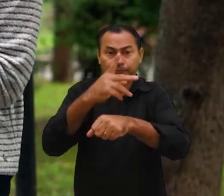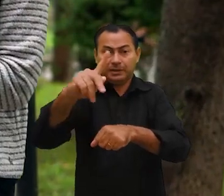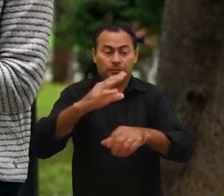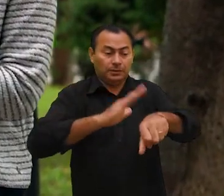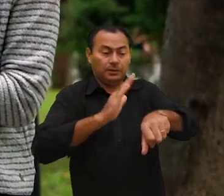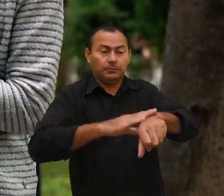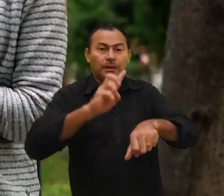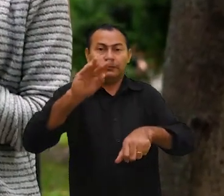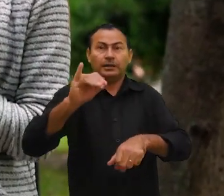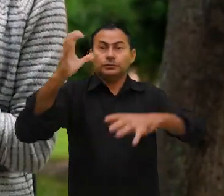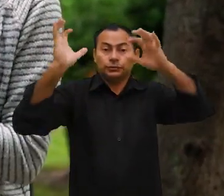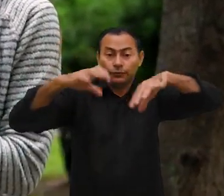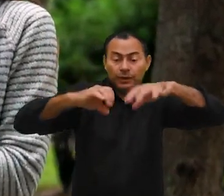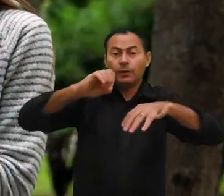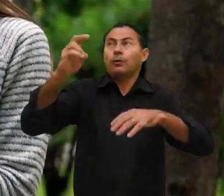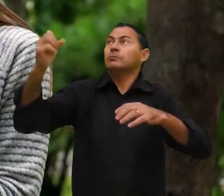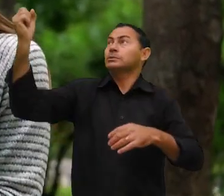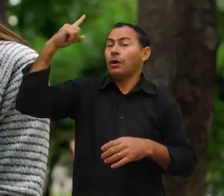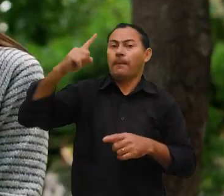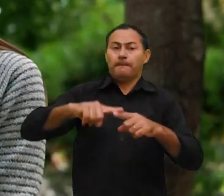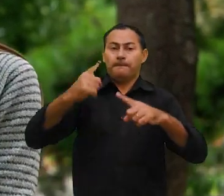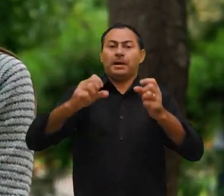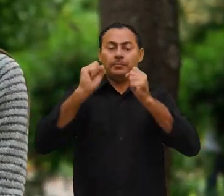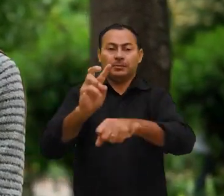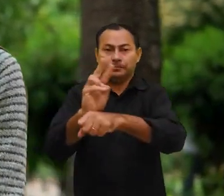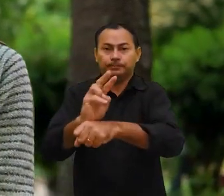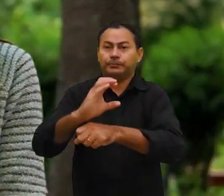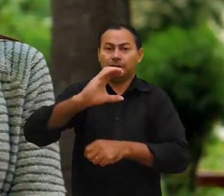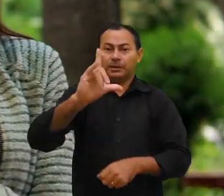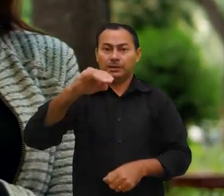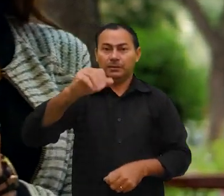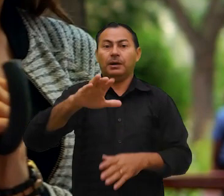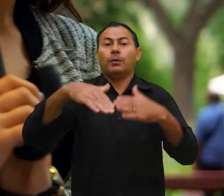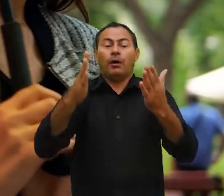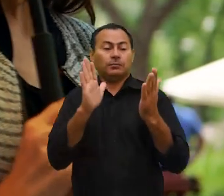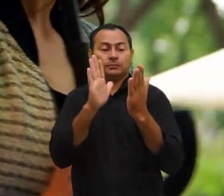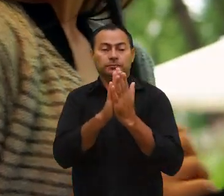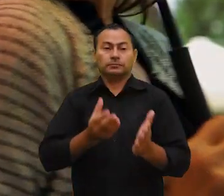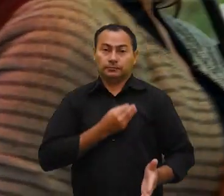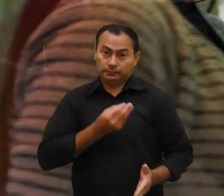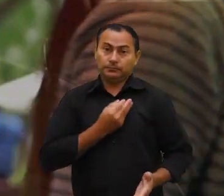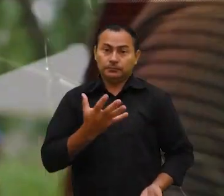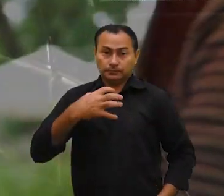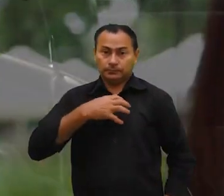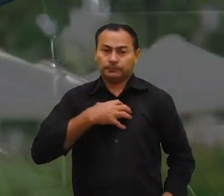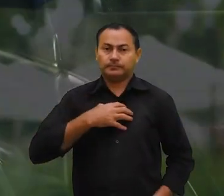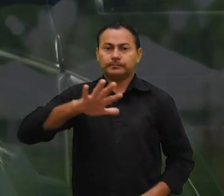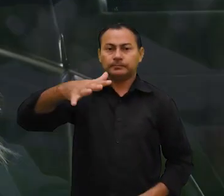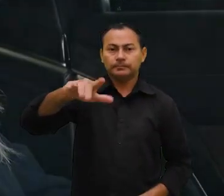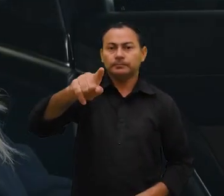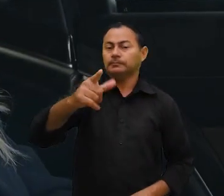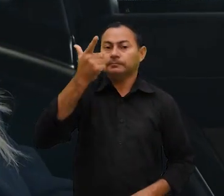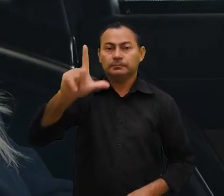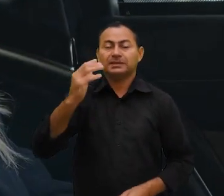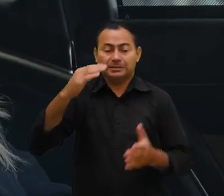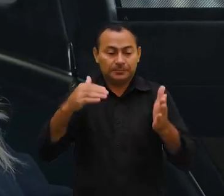controlar se o tempo vai ser chuvoso ou ensolarado, mas pode controlar o clima com o qual vai encarar a vida. Muitas